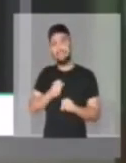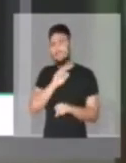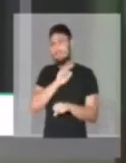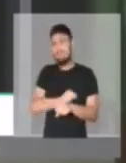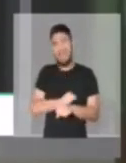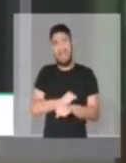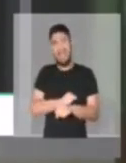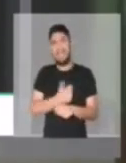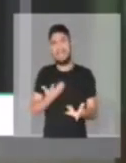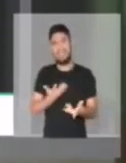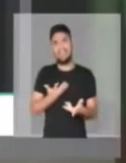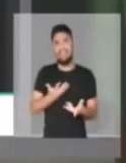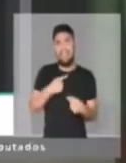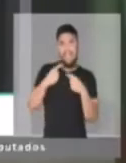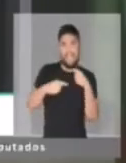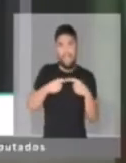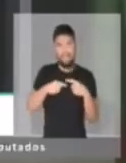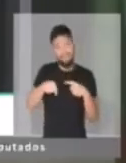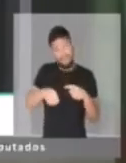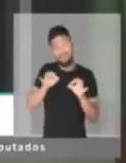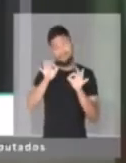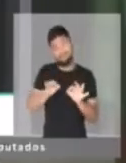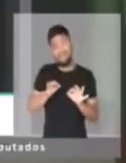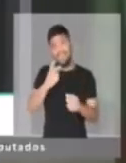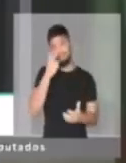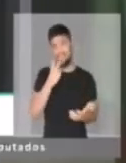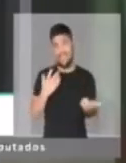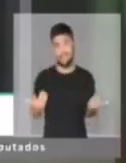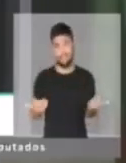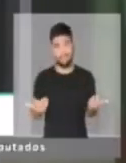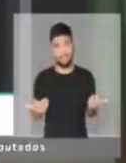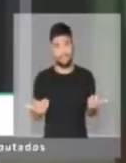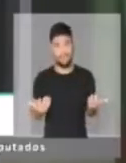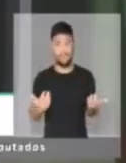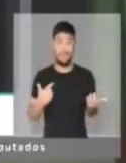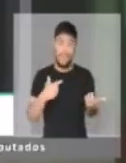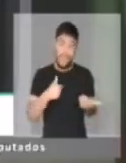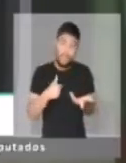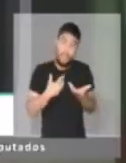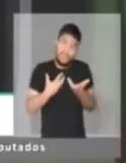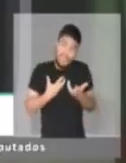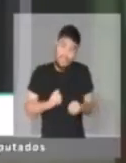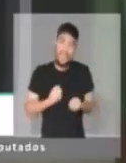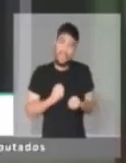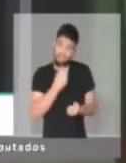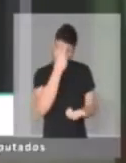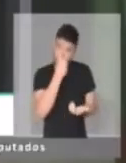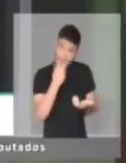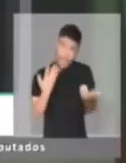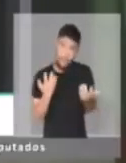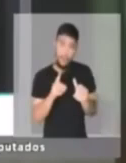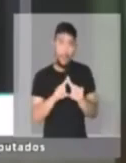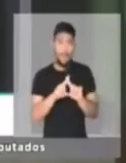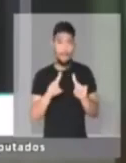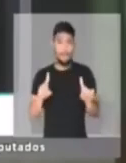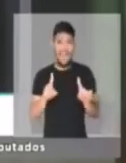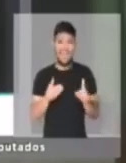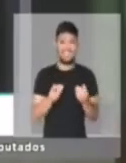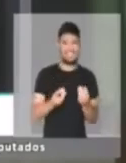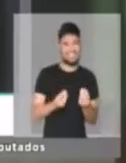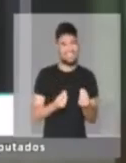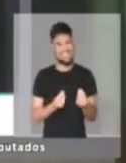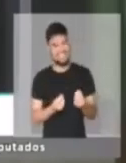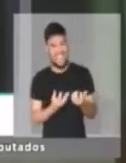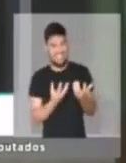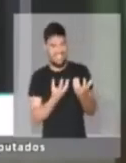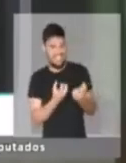enganar porque você está cego. Não tem mais jeito. Eu reconheci a cegueira naquele momento, mas eu não aceitei. Na verdade,